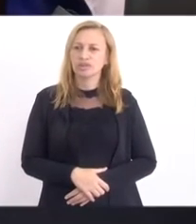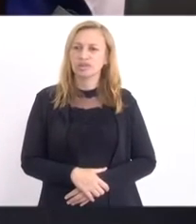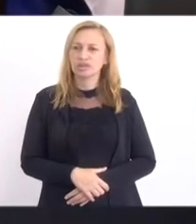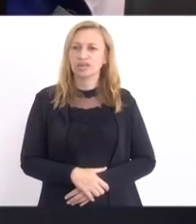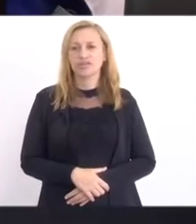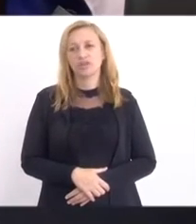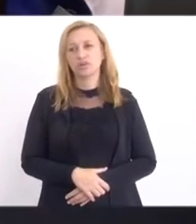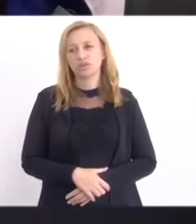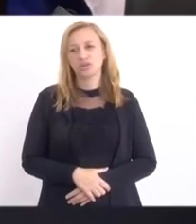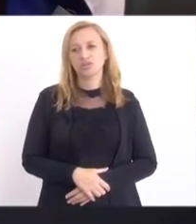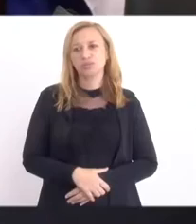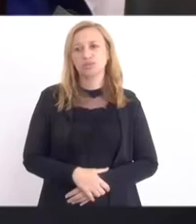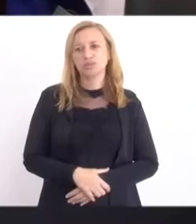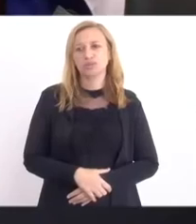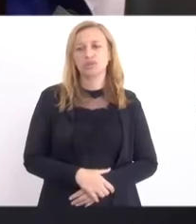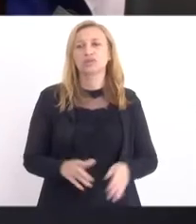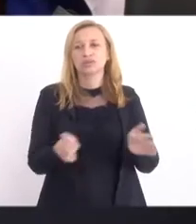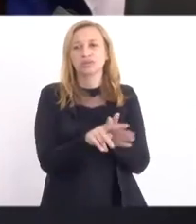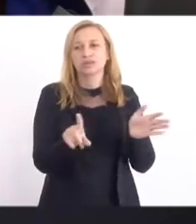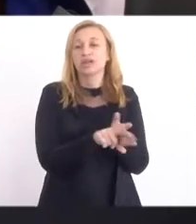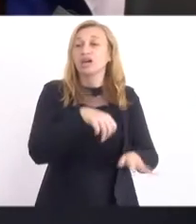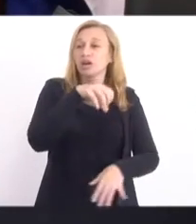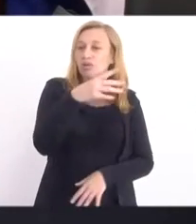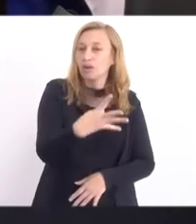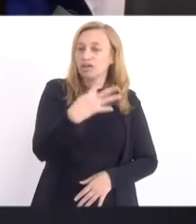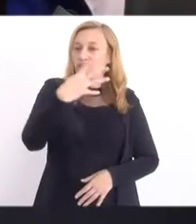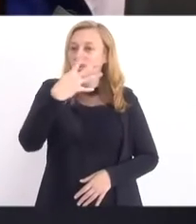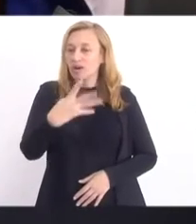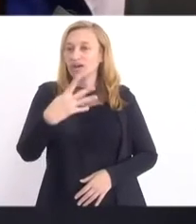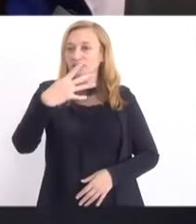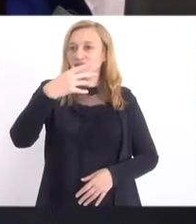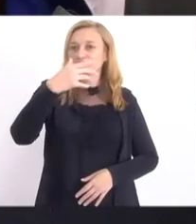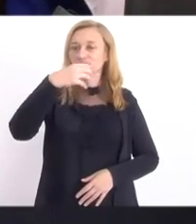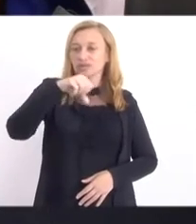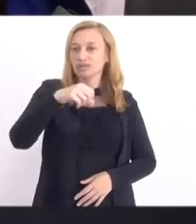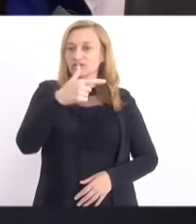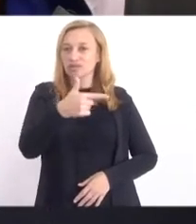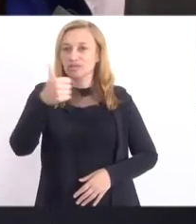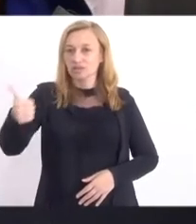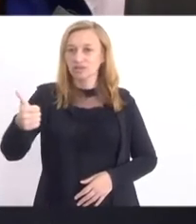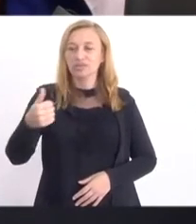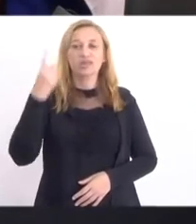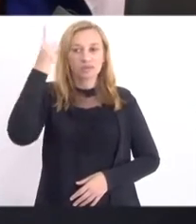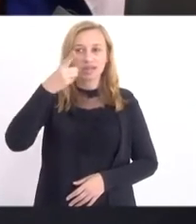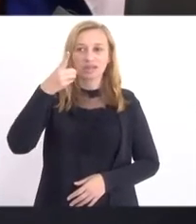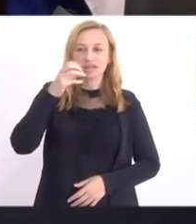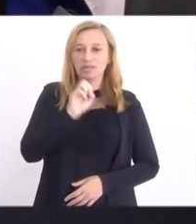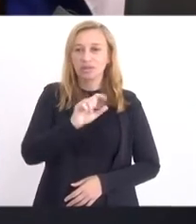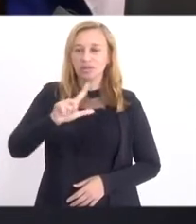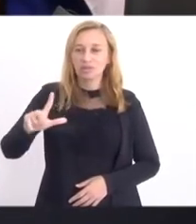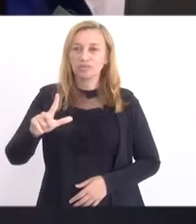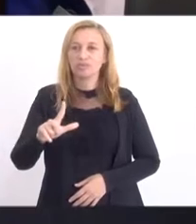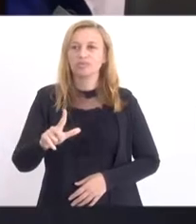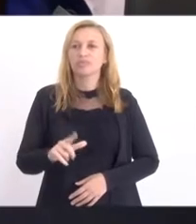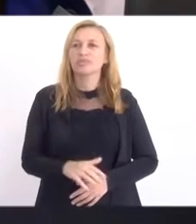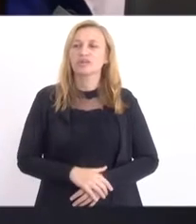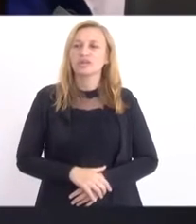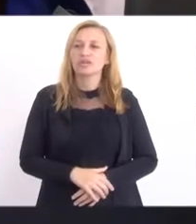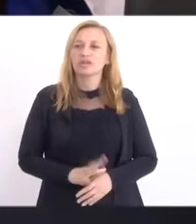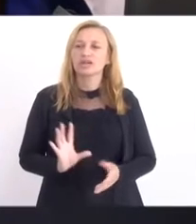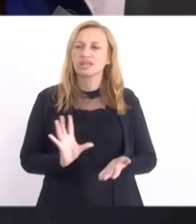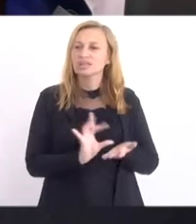Dez. Projeto de lei 4492, 2021, doutoria deputado Daniel Librelon. Tem um parecer de